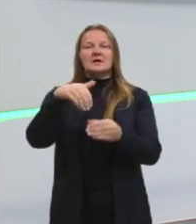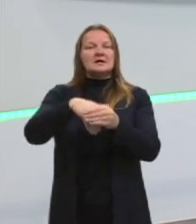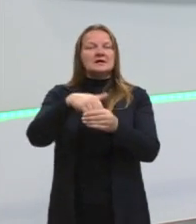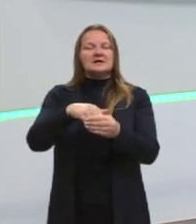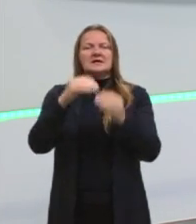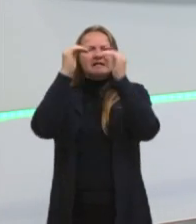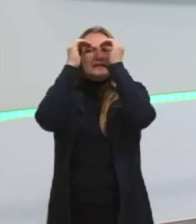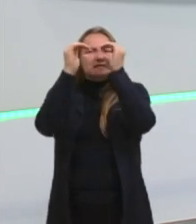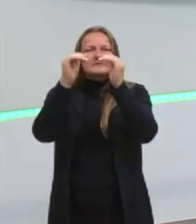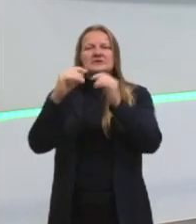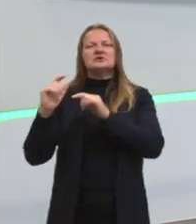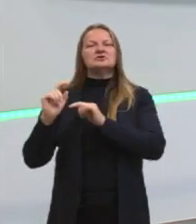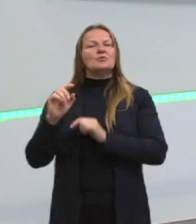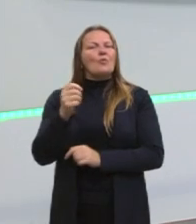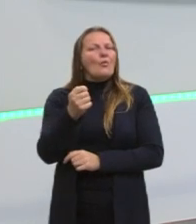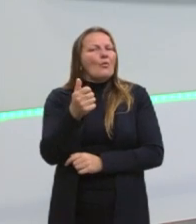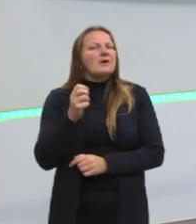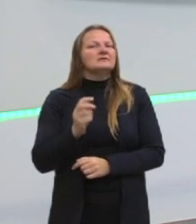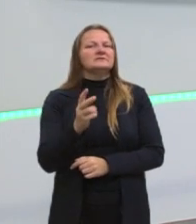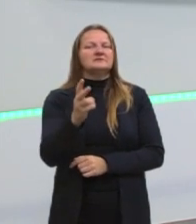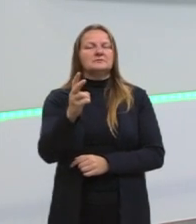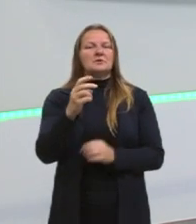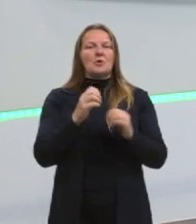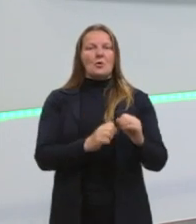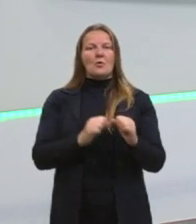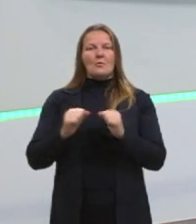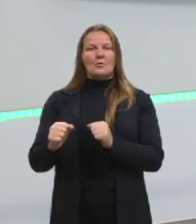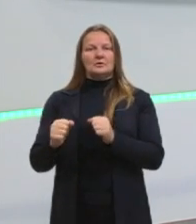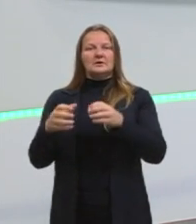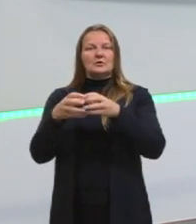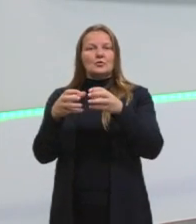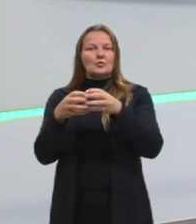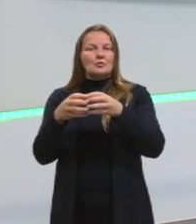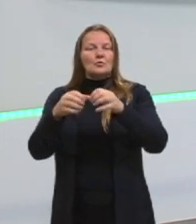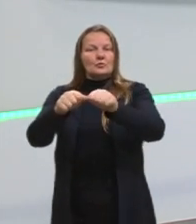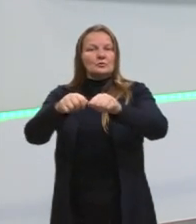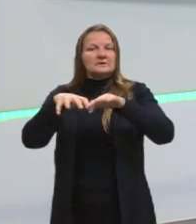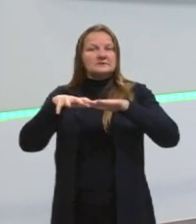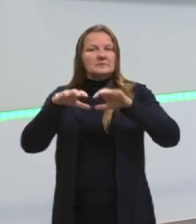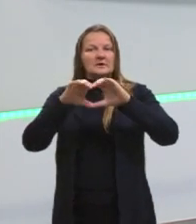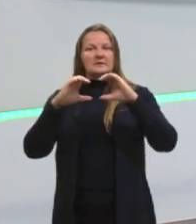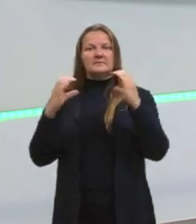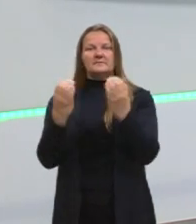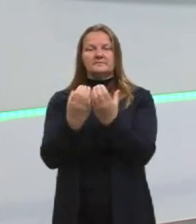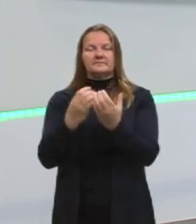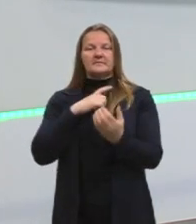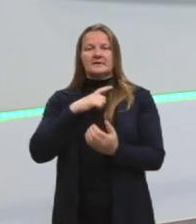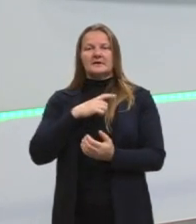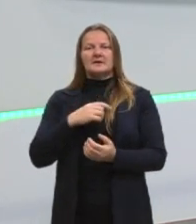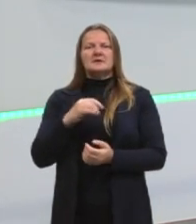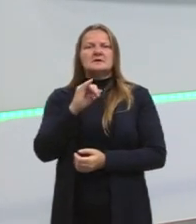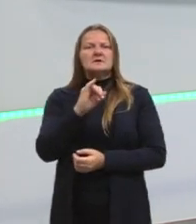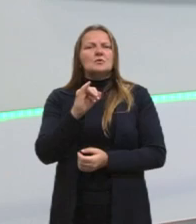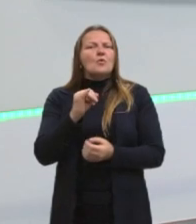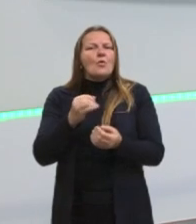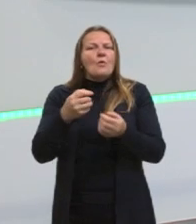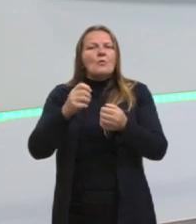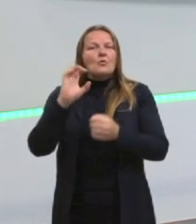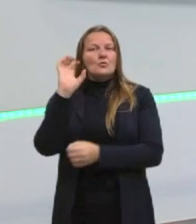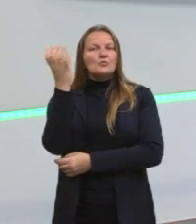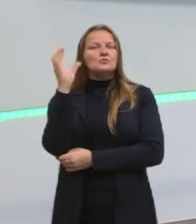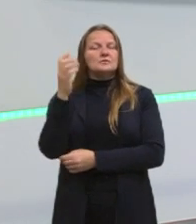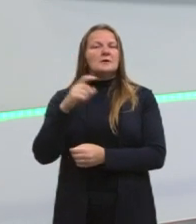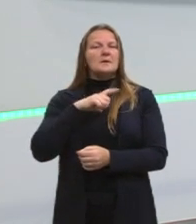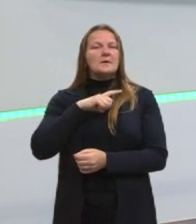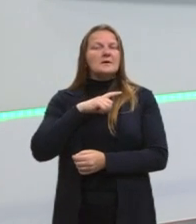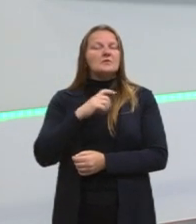não respeita geralmente o poder legislativo, as instâncias de decisão. E é um poder